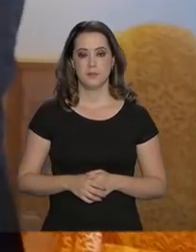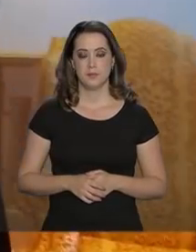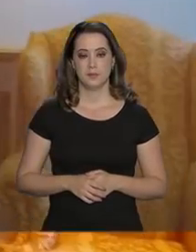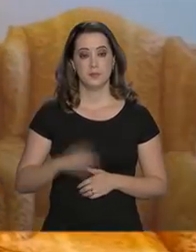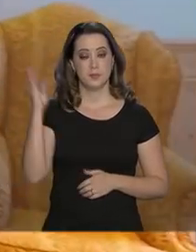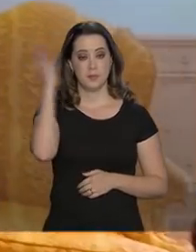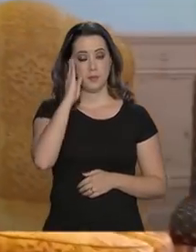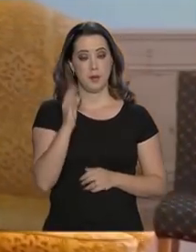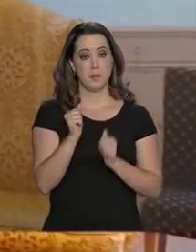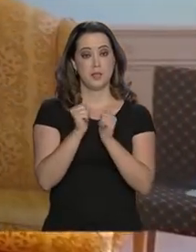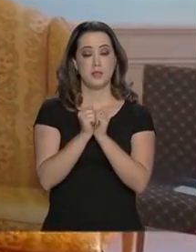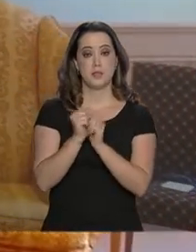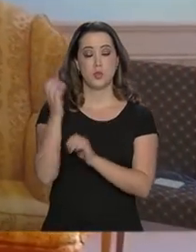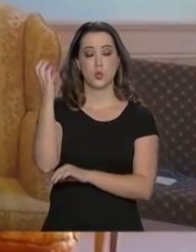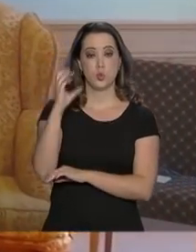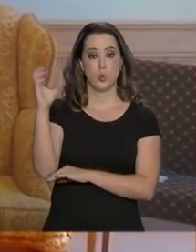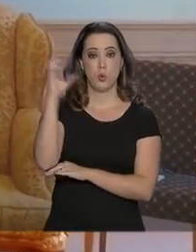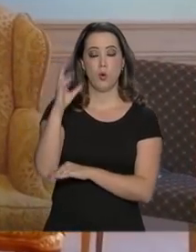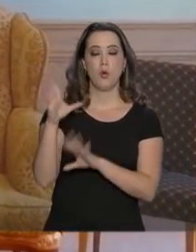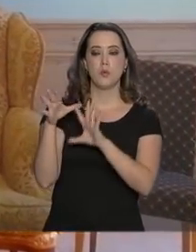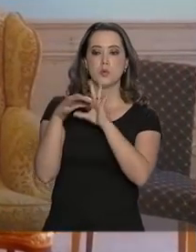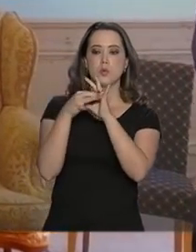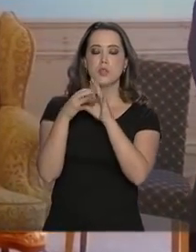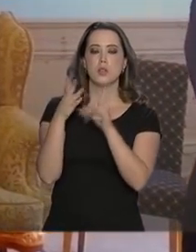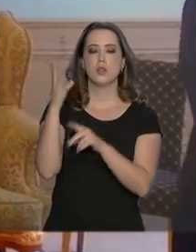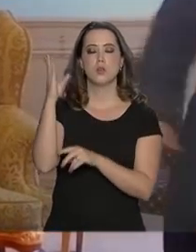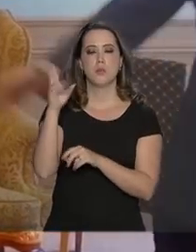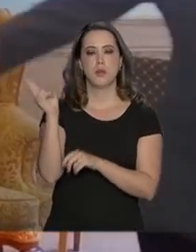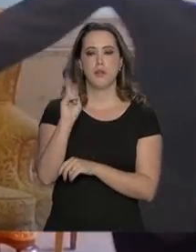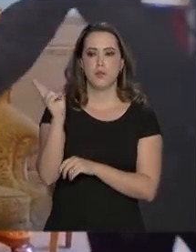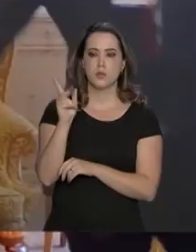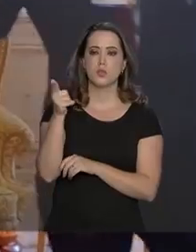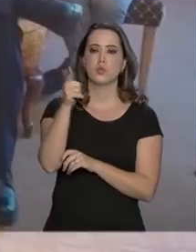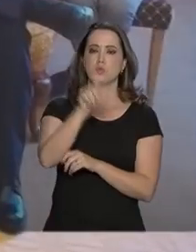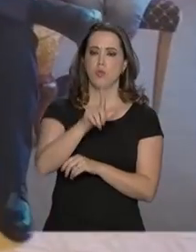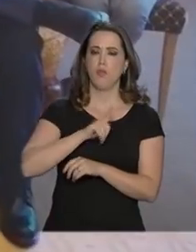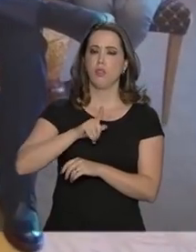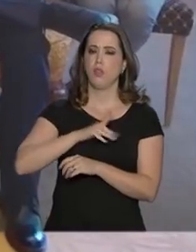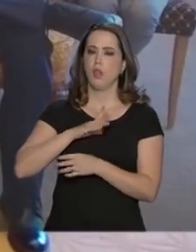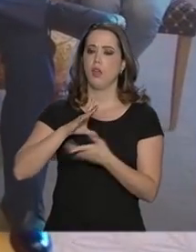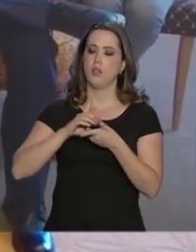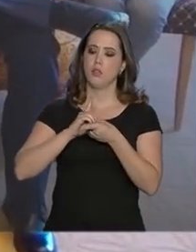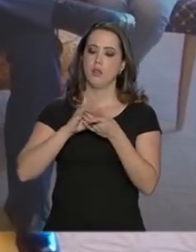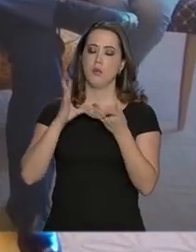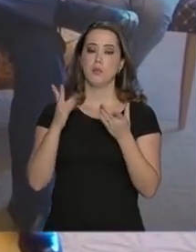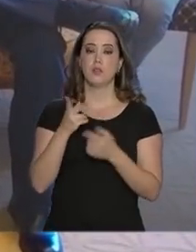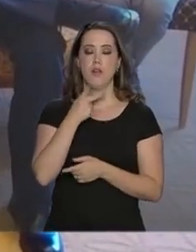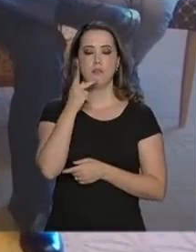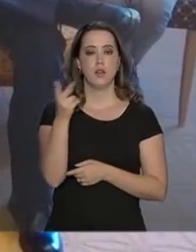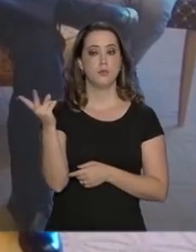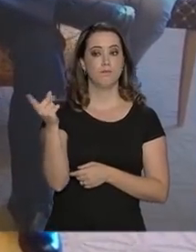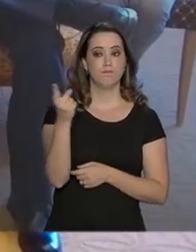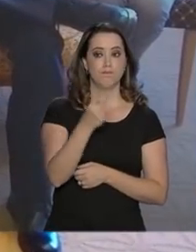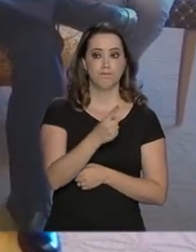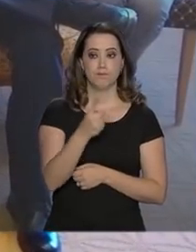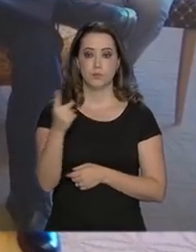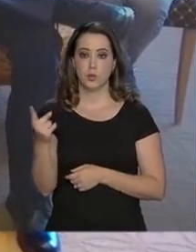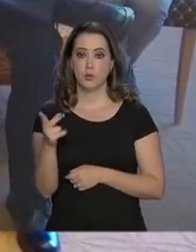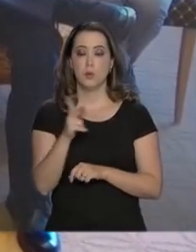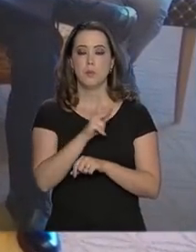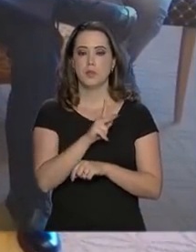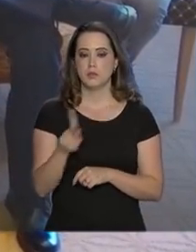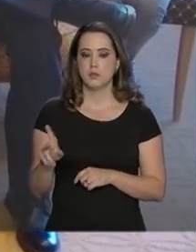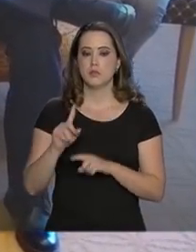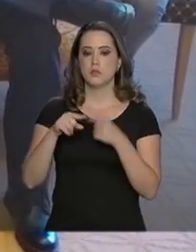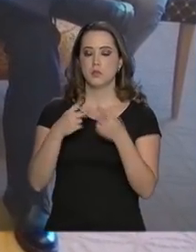Brasil e Colômbia unidos para que a Venezuela volte à democracia. Essa foi a fala dos dois presidentes após o encontro em